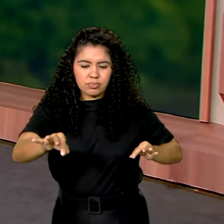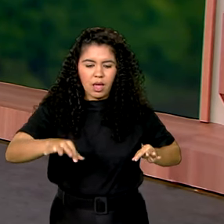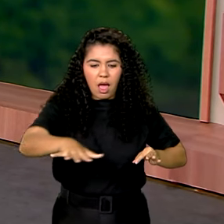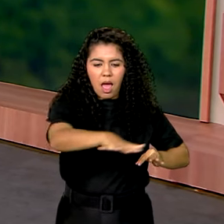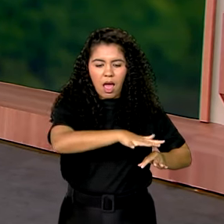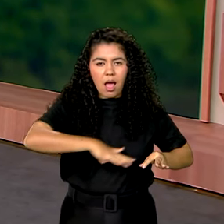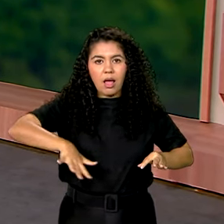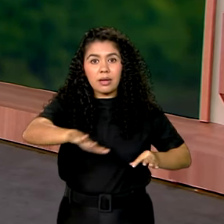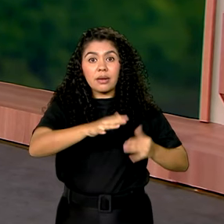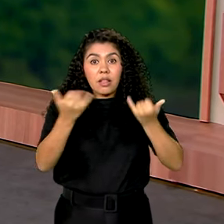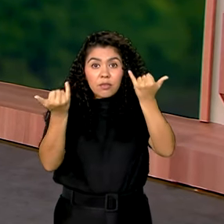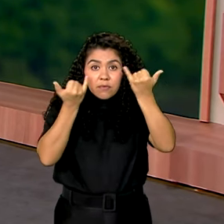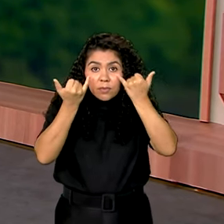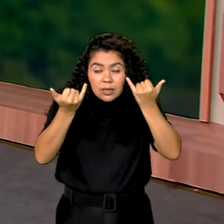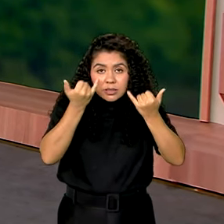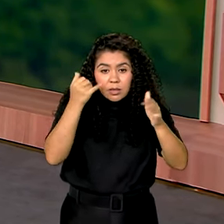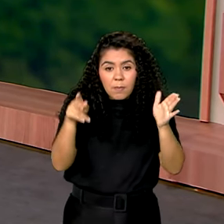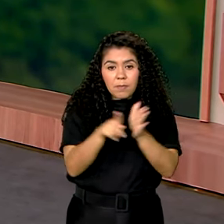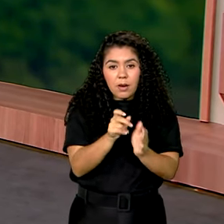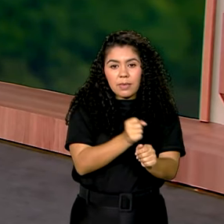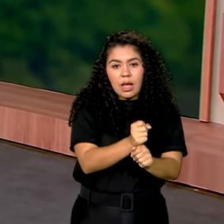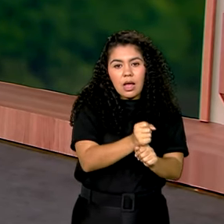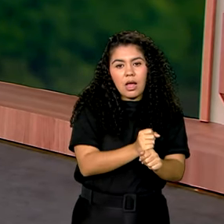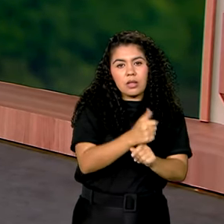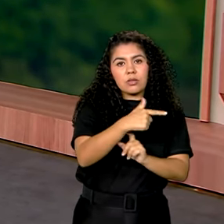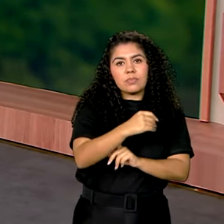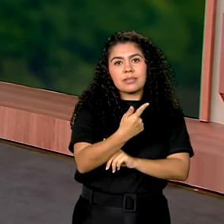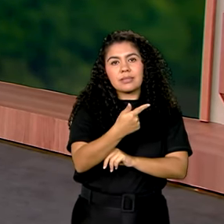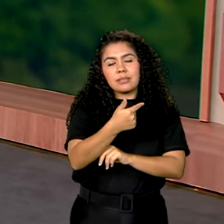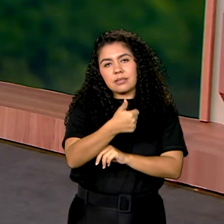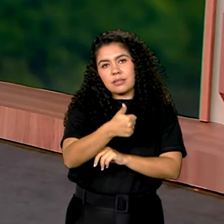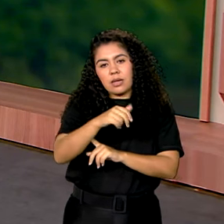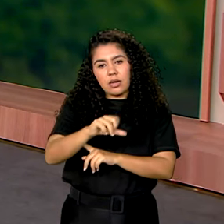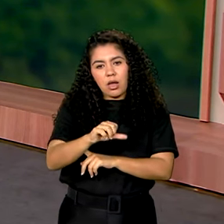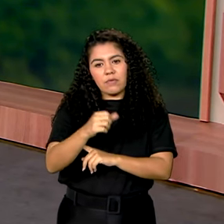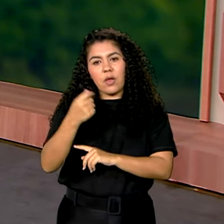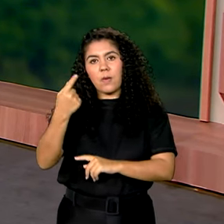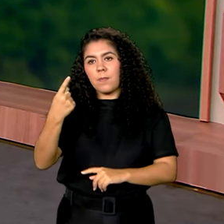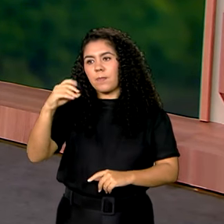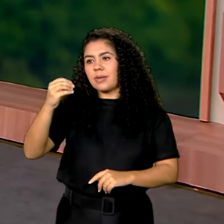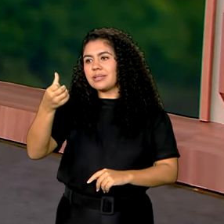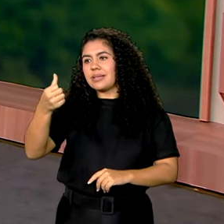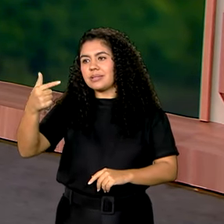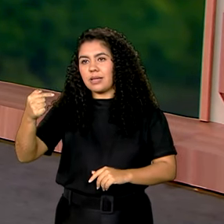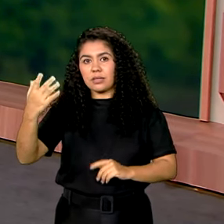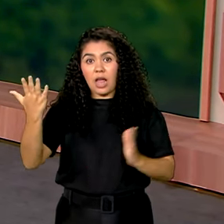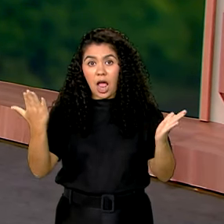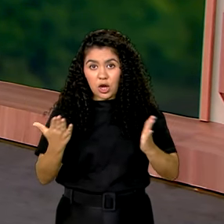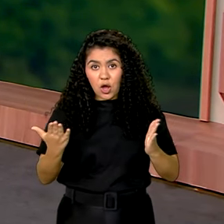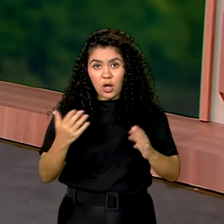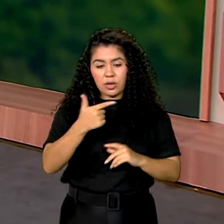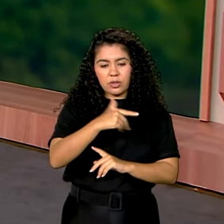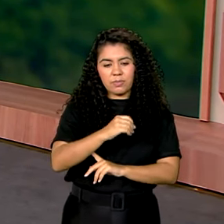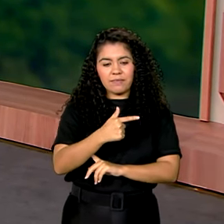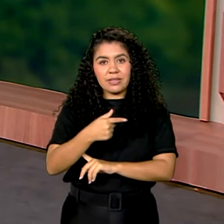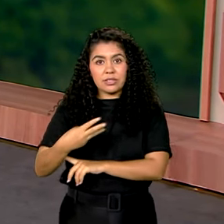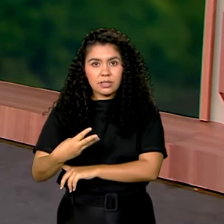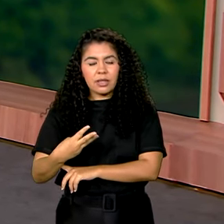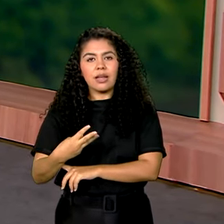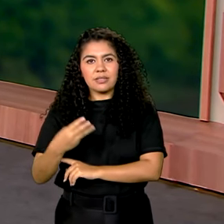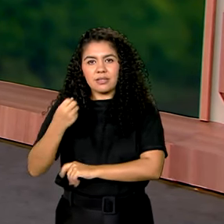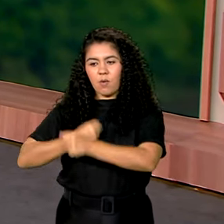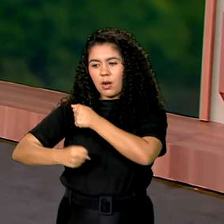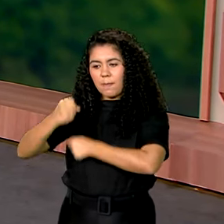os dados de 2019, 1.067. E agora, a gente aqui em 2023, no ano passado,